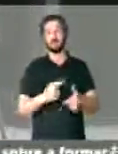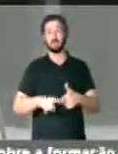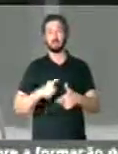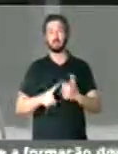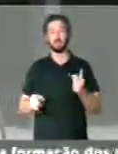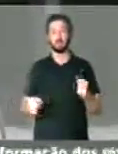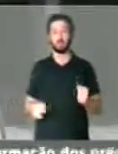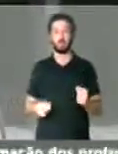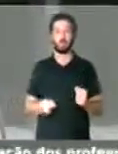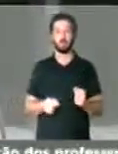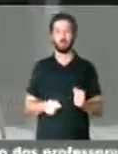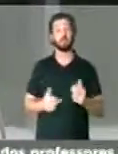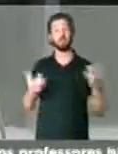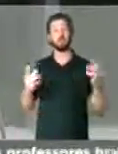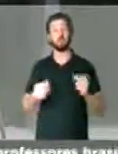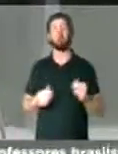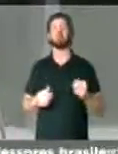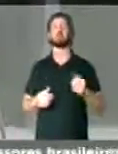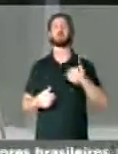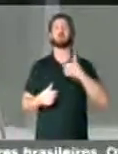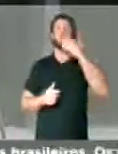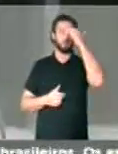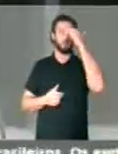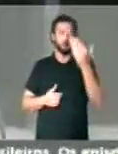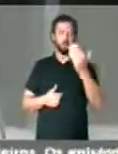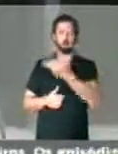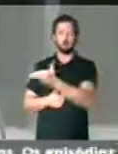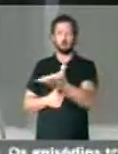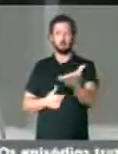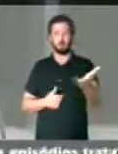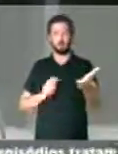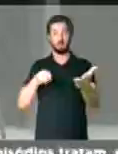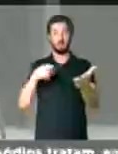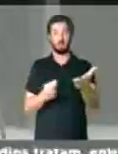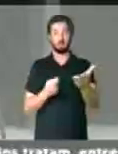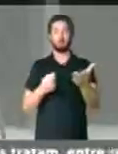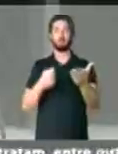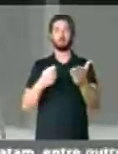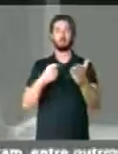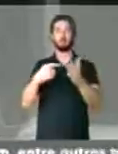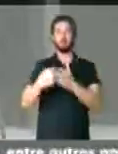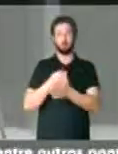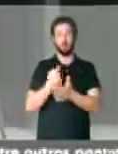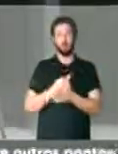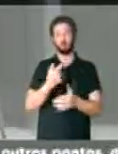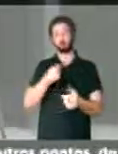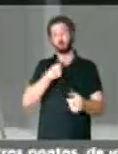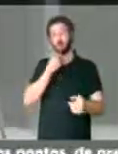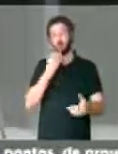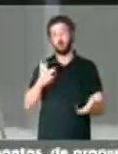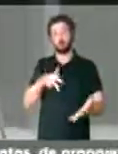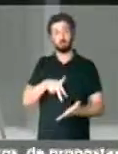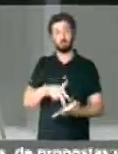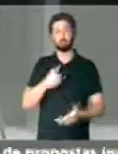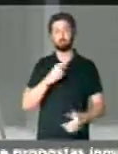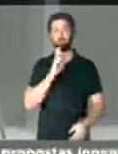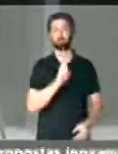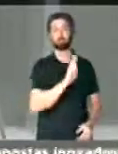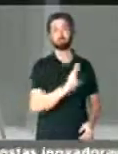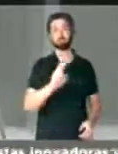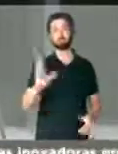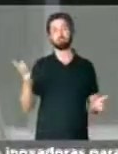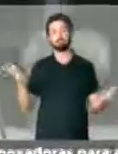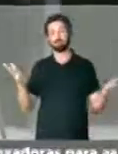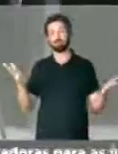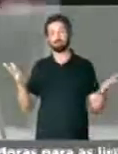em que ele foi jogado. Por isso, eu quero agradecer a todos aqueles que fizeram esse questionamento e ter oportunidade, nessa tribuna, trazer esse